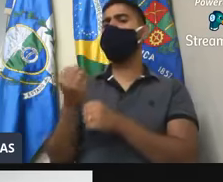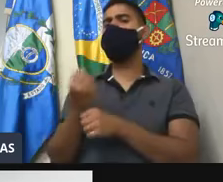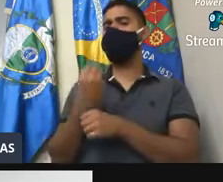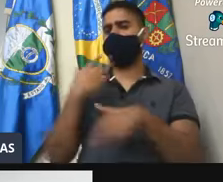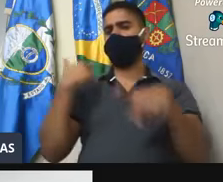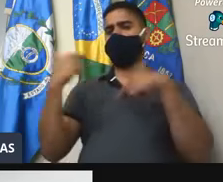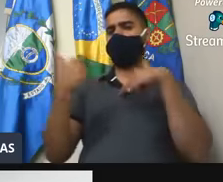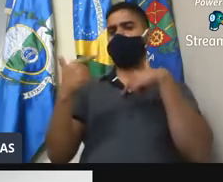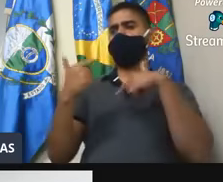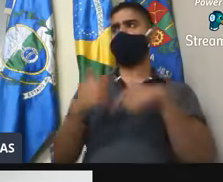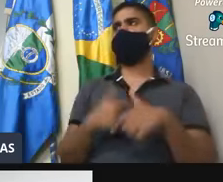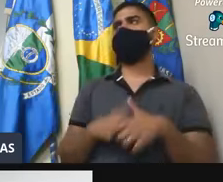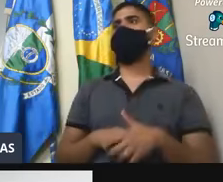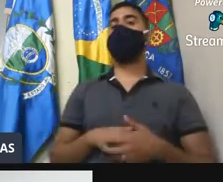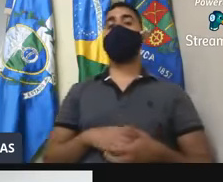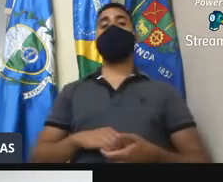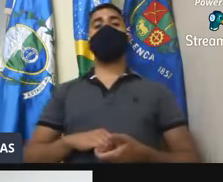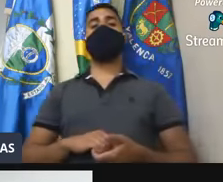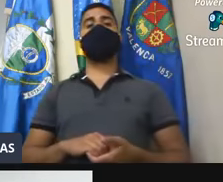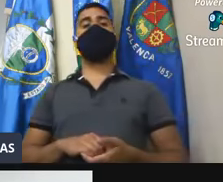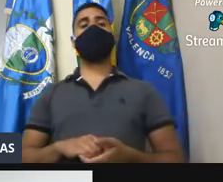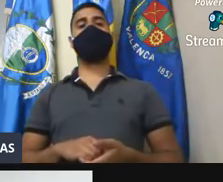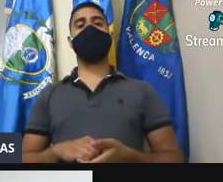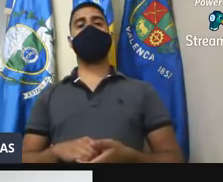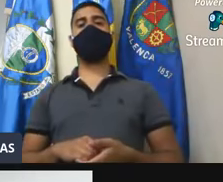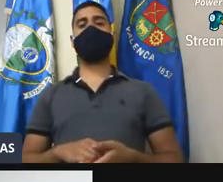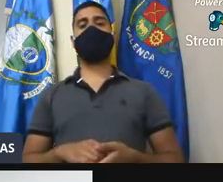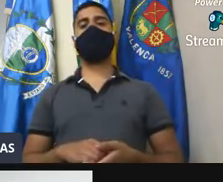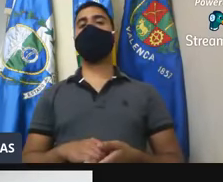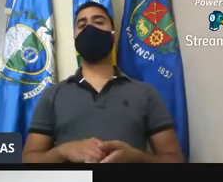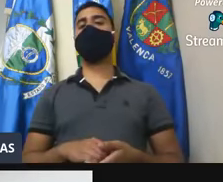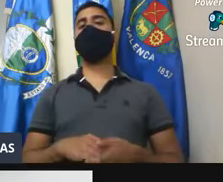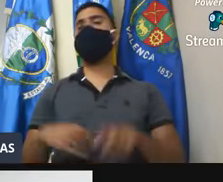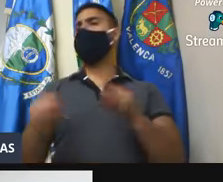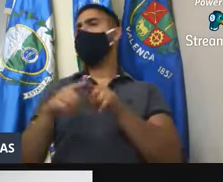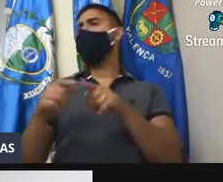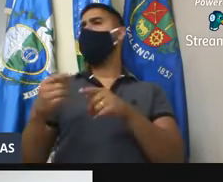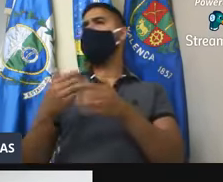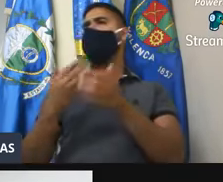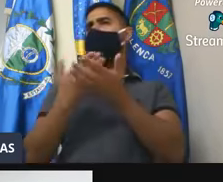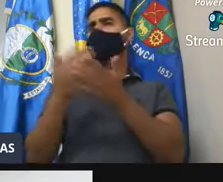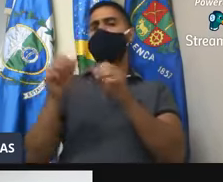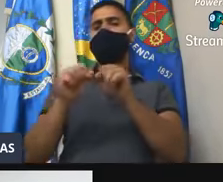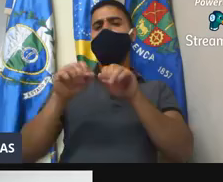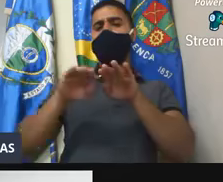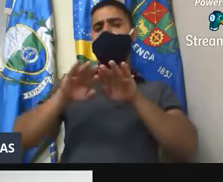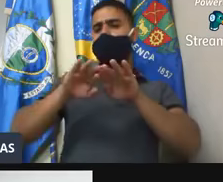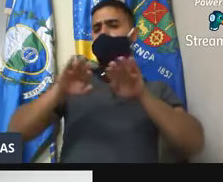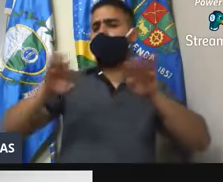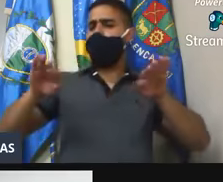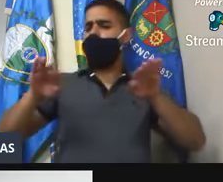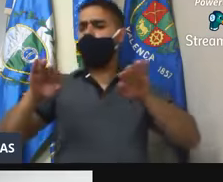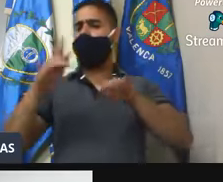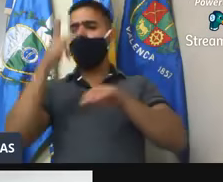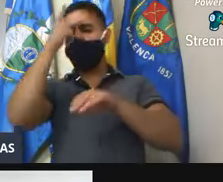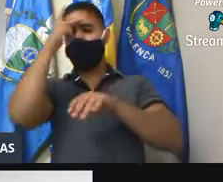começamos o distanciamento social cedo, logo no início dessa coisa de pandemia, a gente